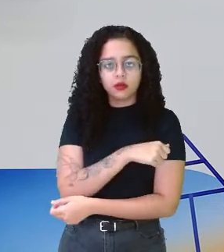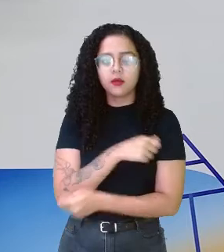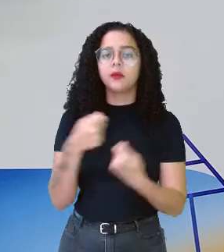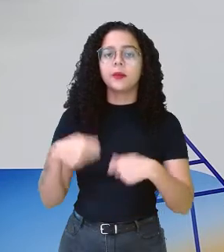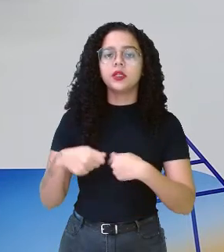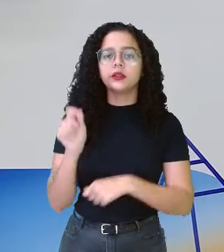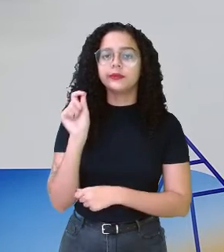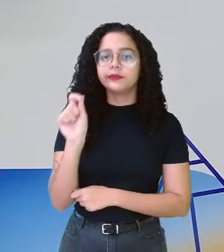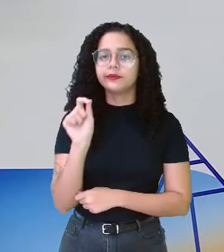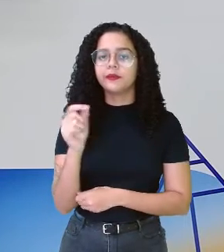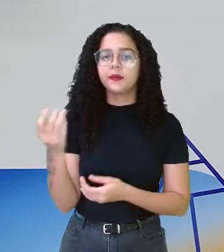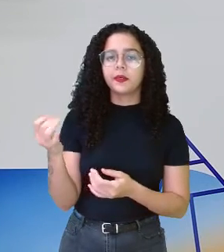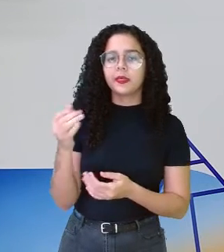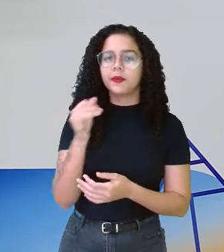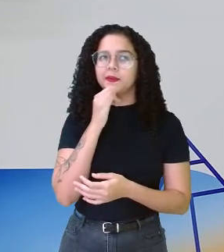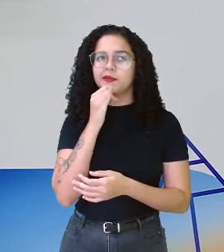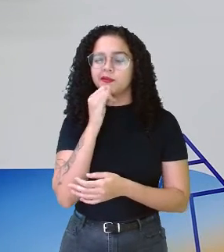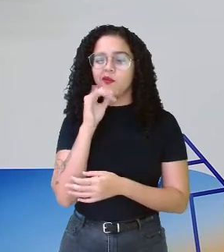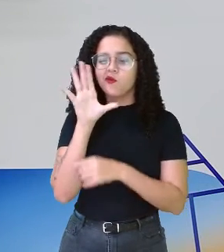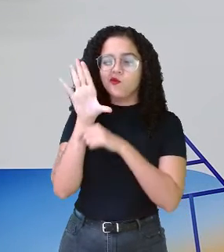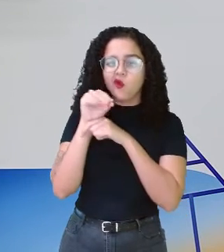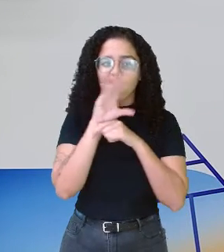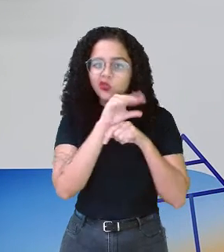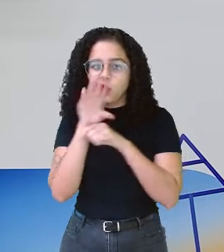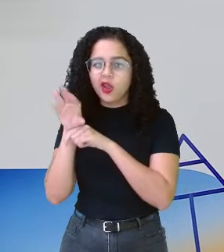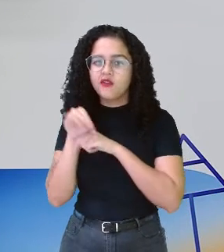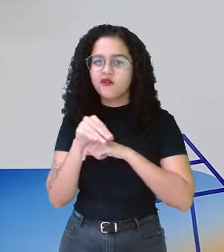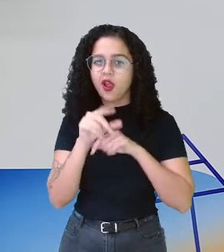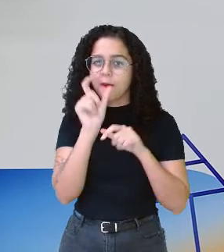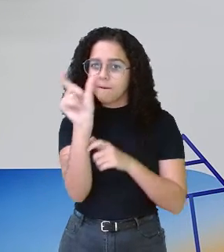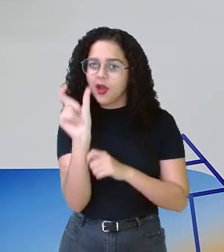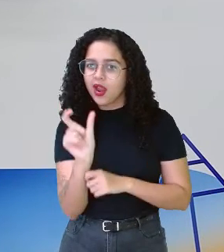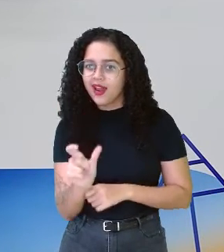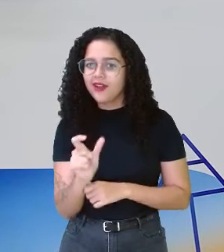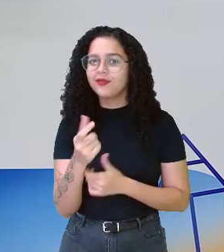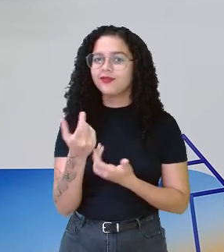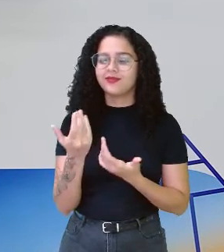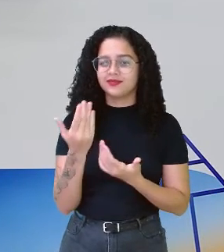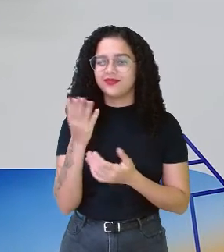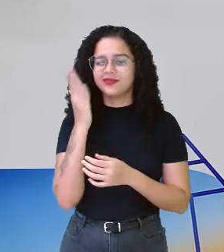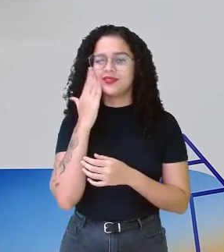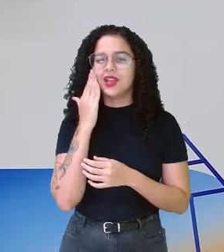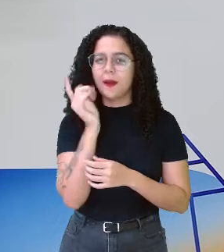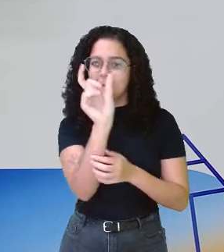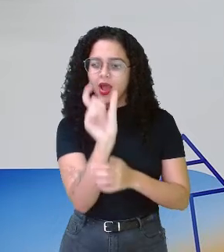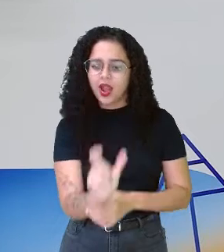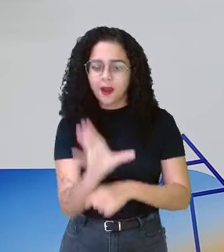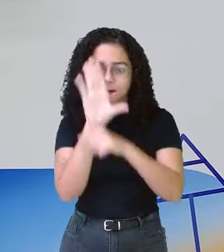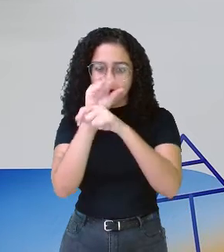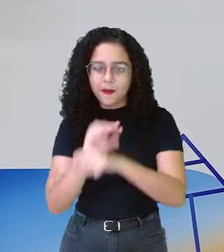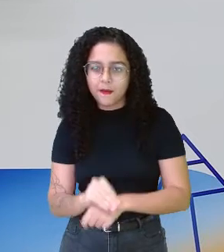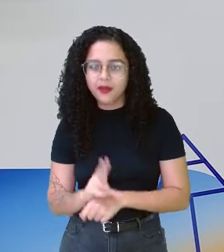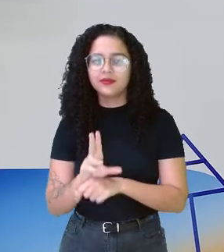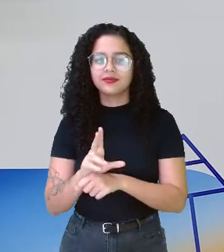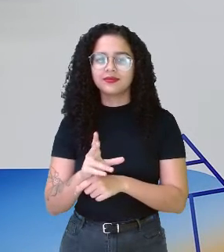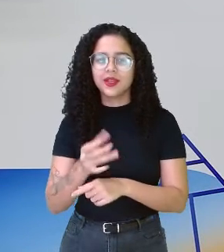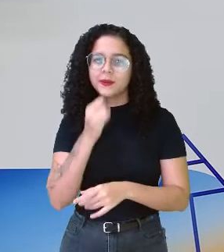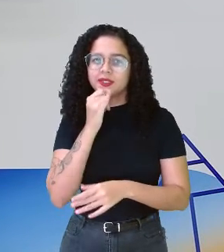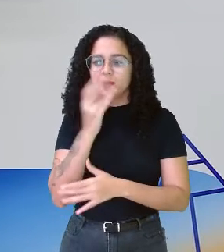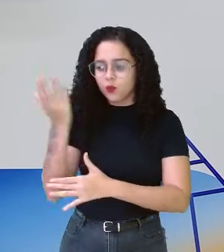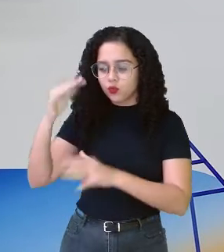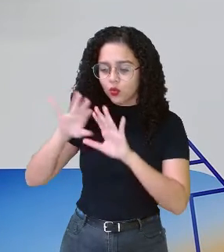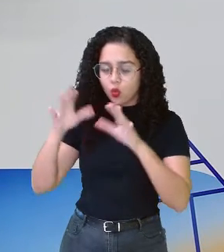que meio que fotografar essas palavras, entenda como um acervo de fotografias de